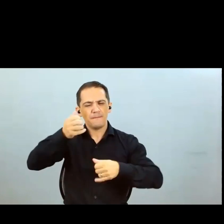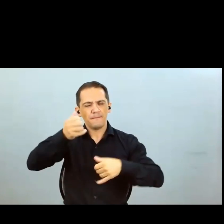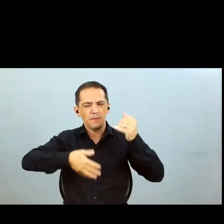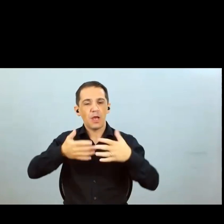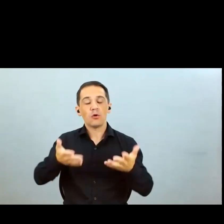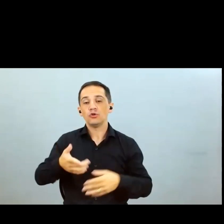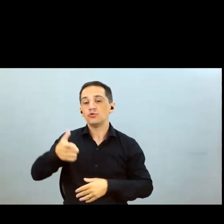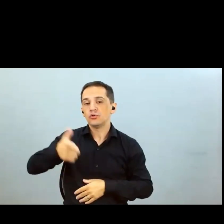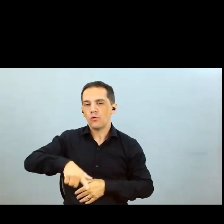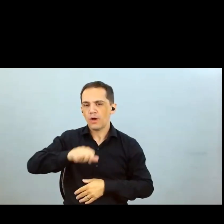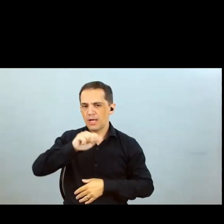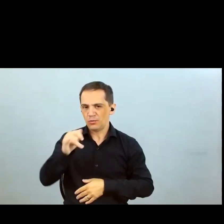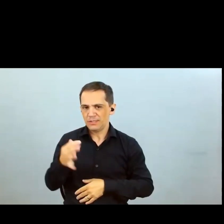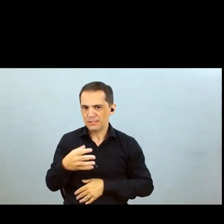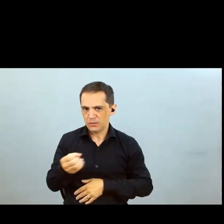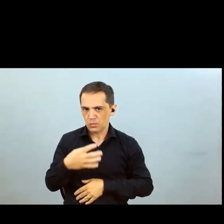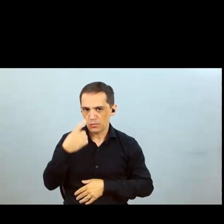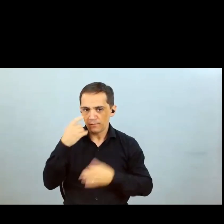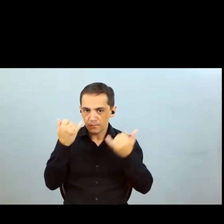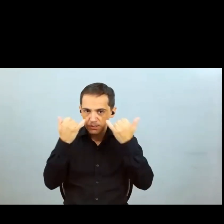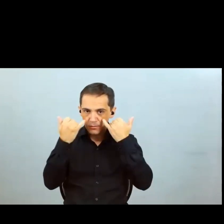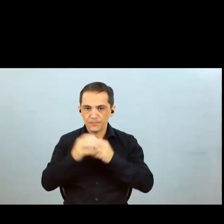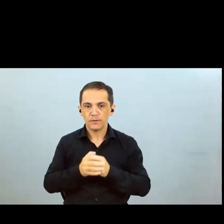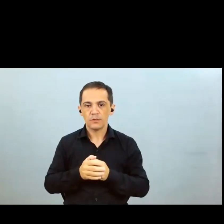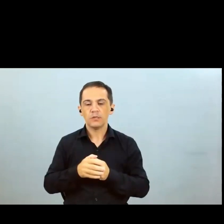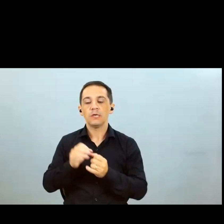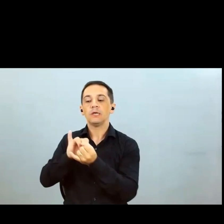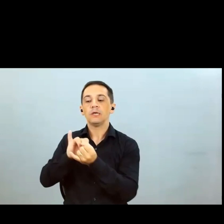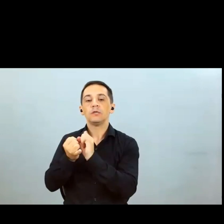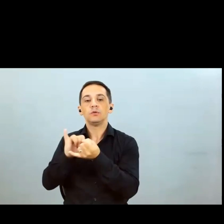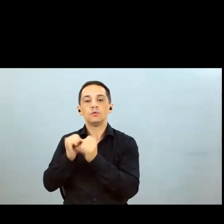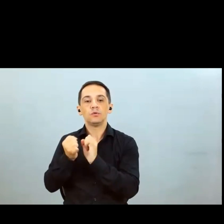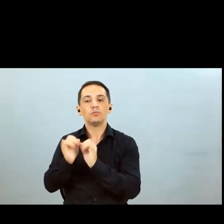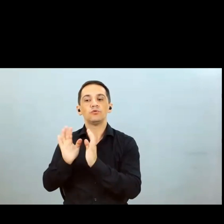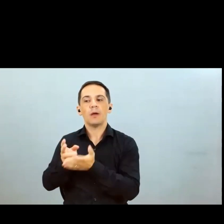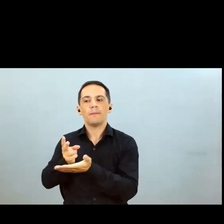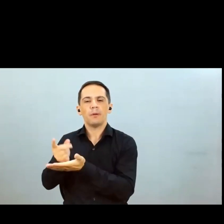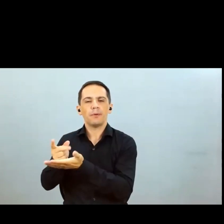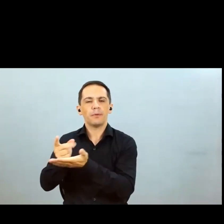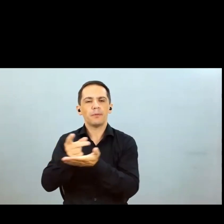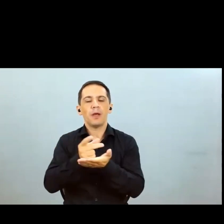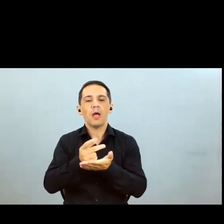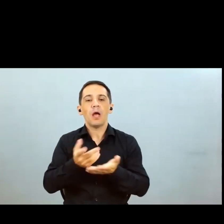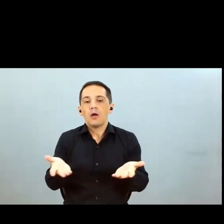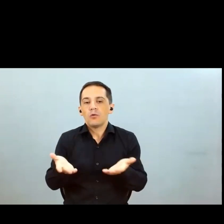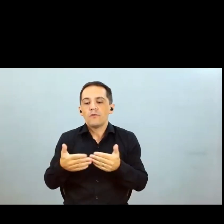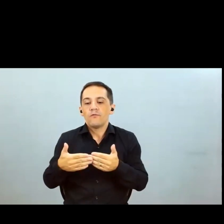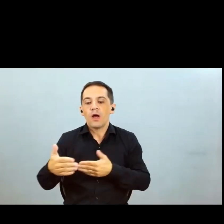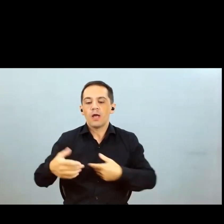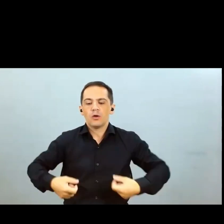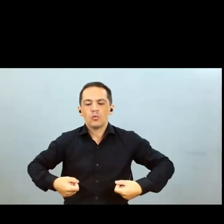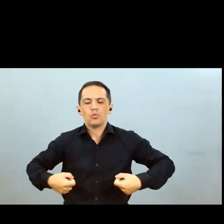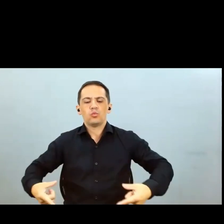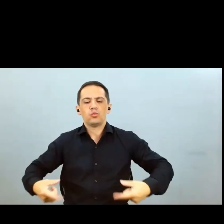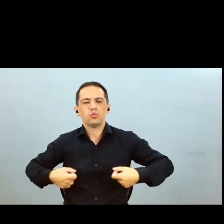Agora que vocês já têm uma boa parte dos insumos para o próximo ano originados, como que a gente deveria pensar na construção de custos, pensando